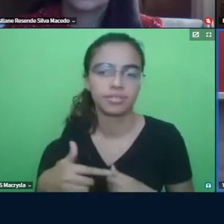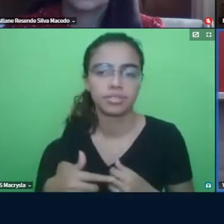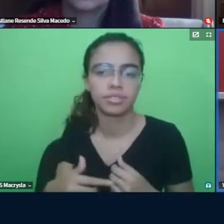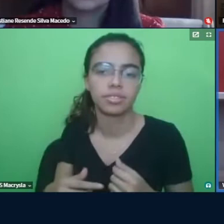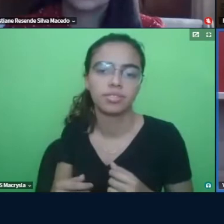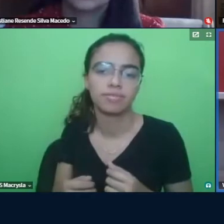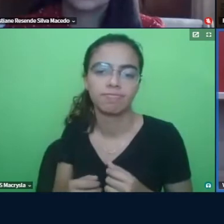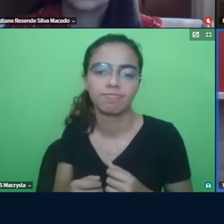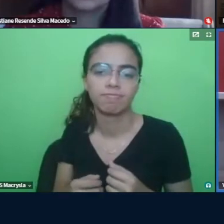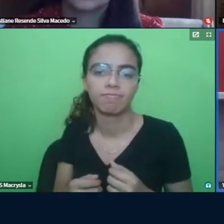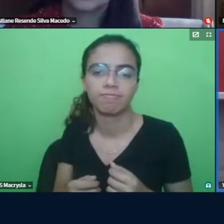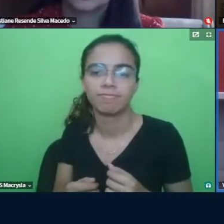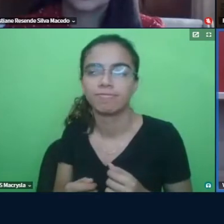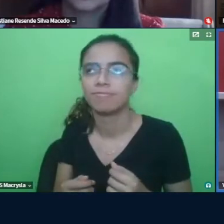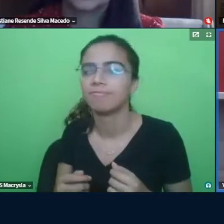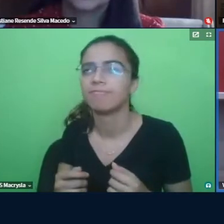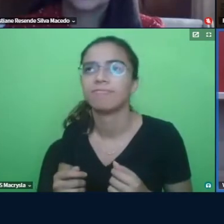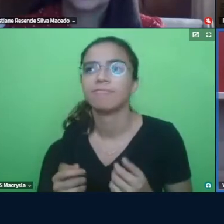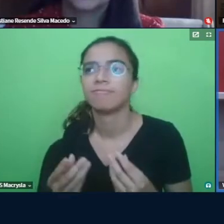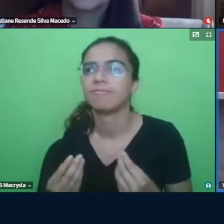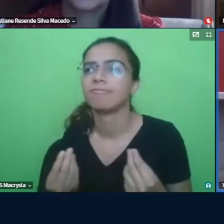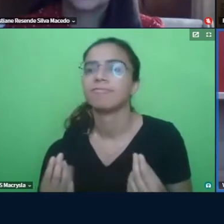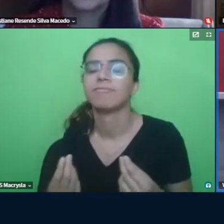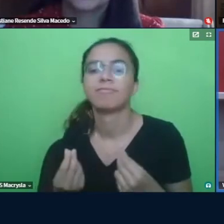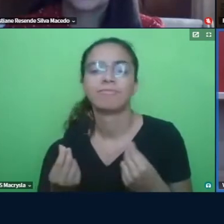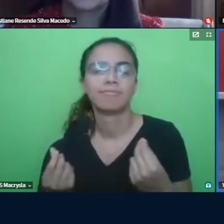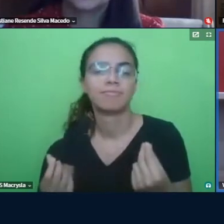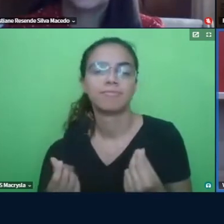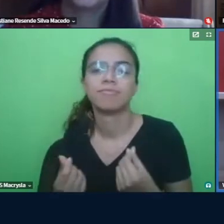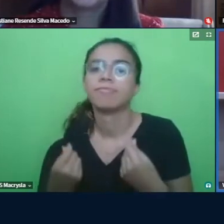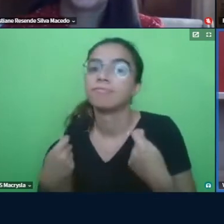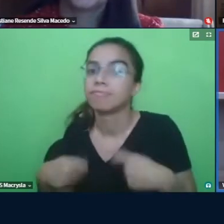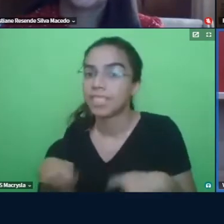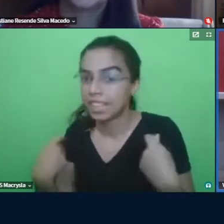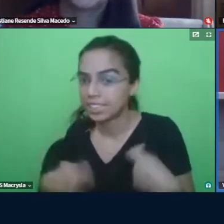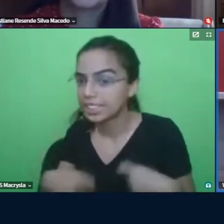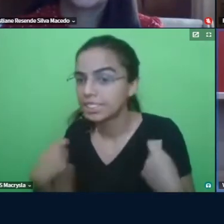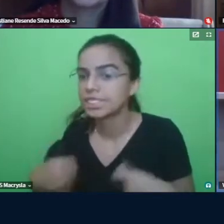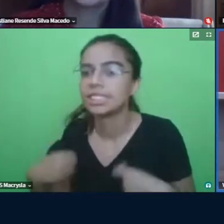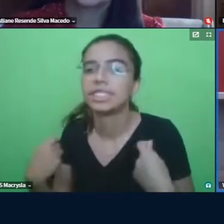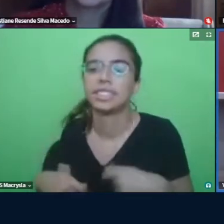absolutamente eu diria necessário né